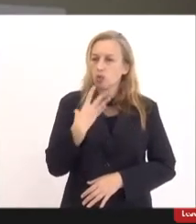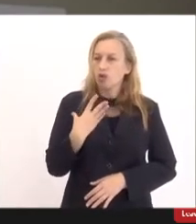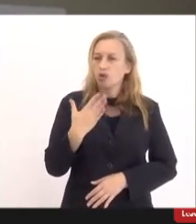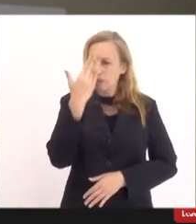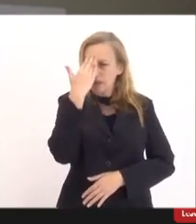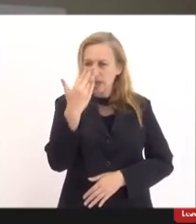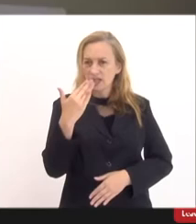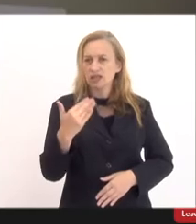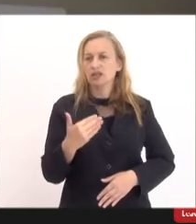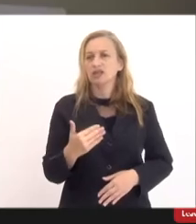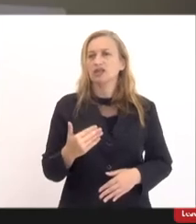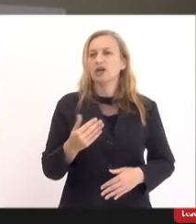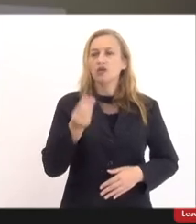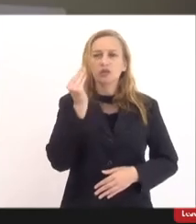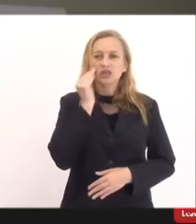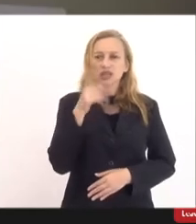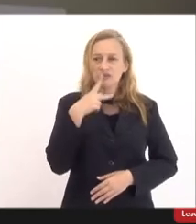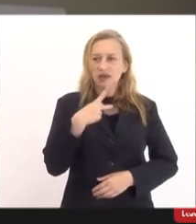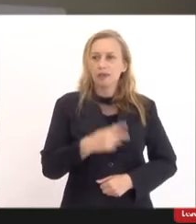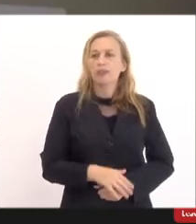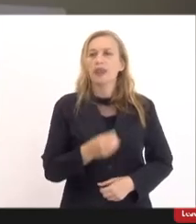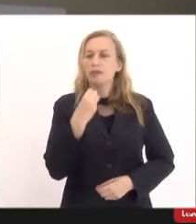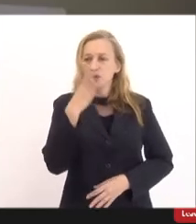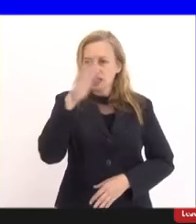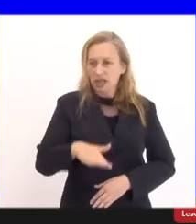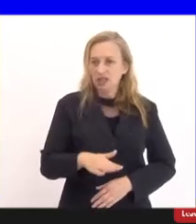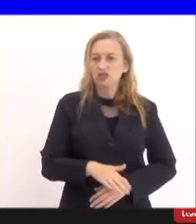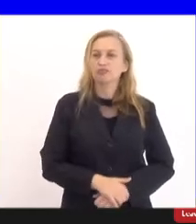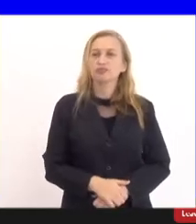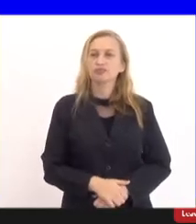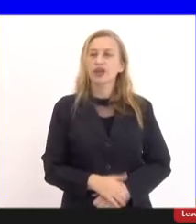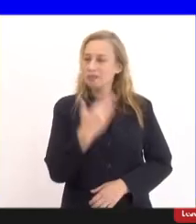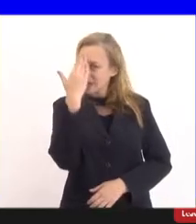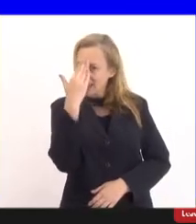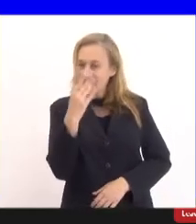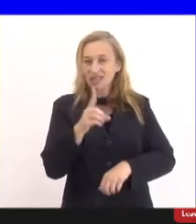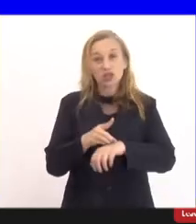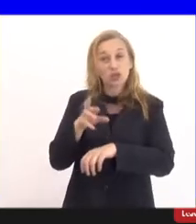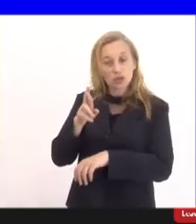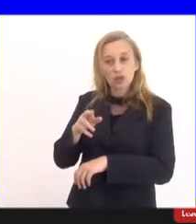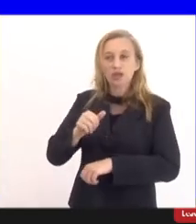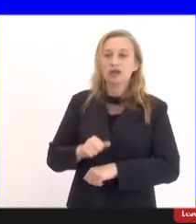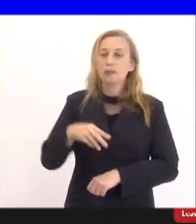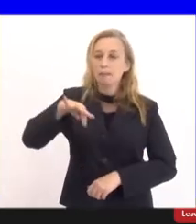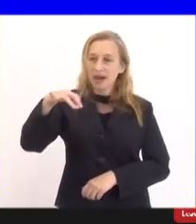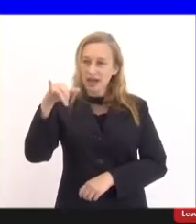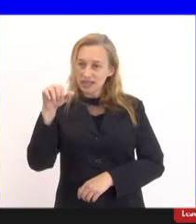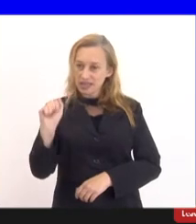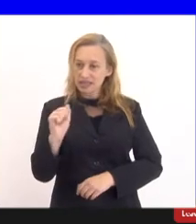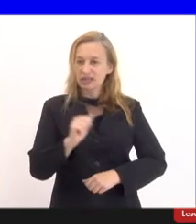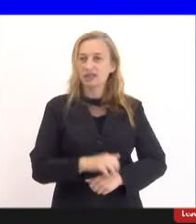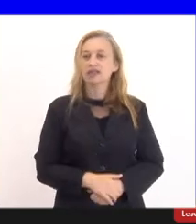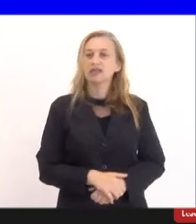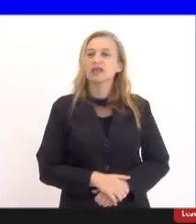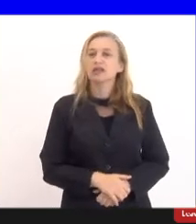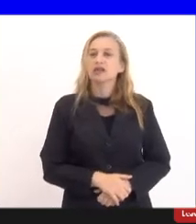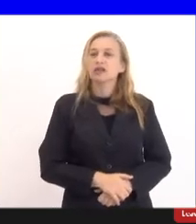Muito obrigada pela oportunidade. Boa tarde. Obrigada. Obrigada, doutora Márcia Lustosa.